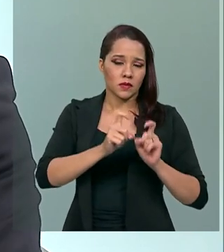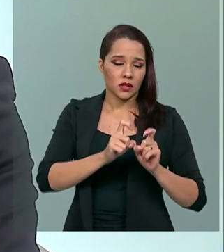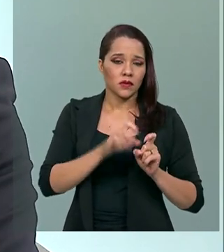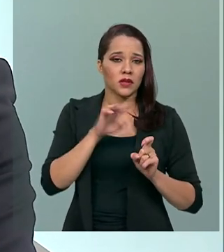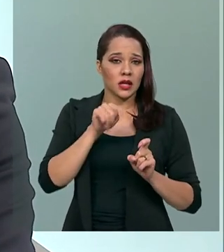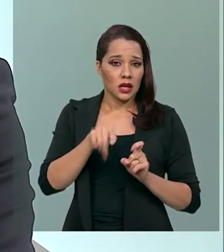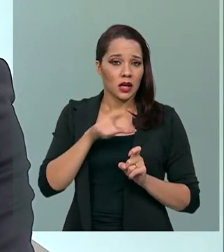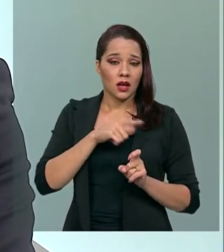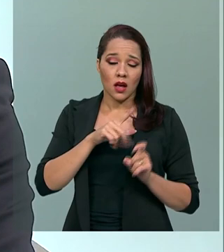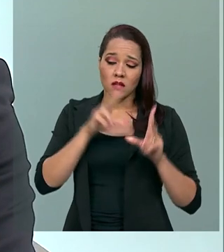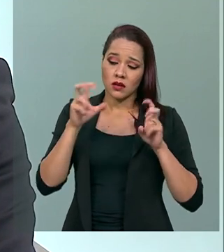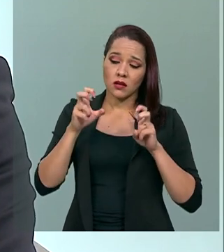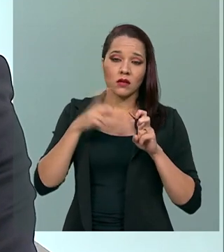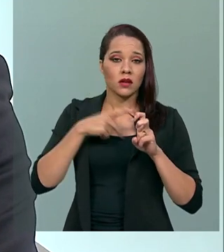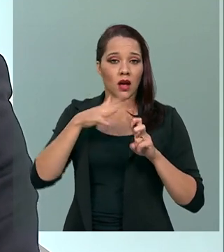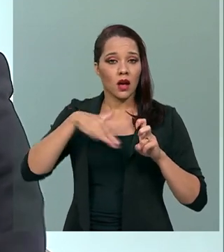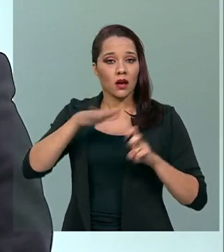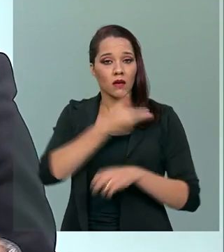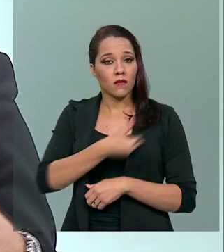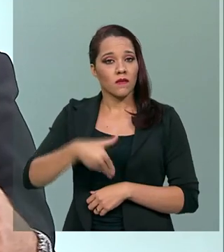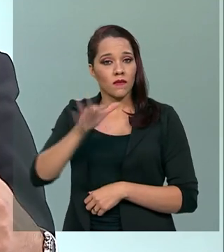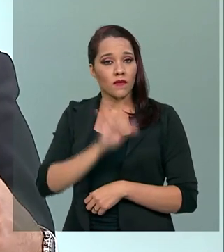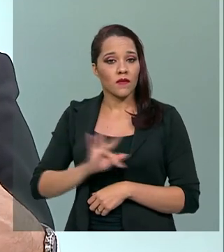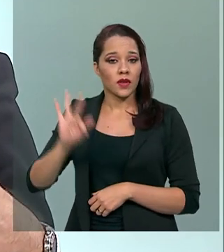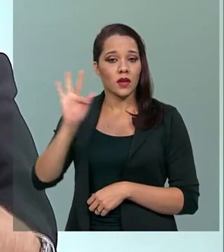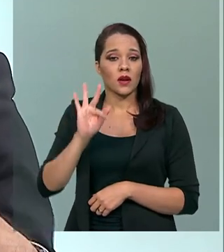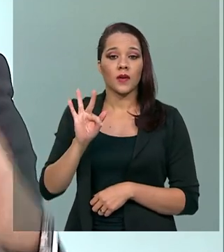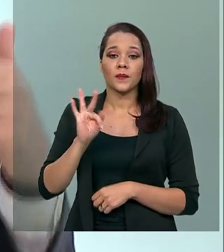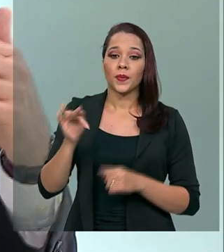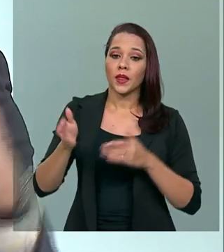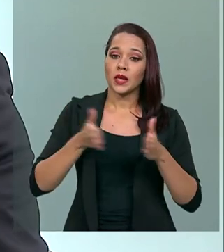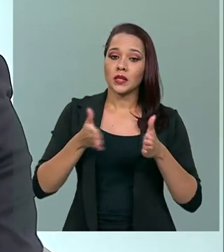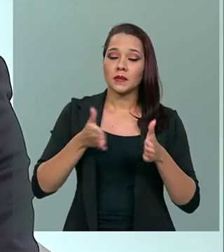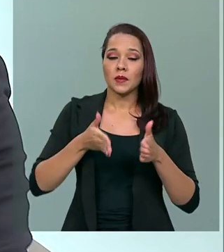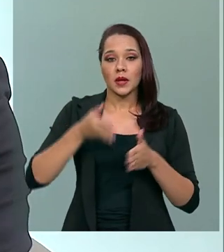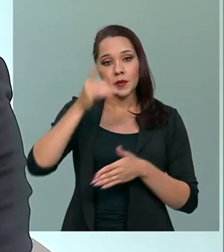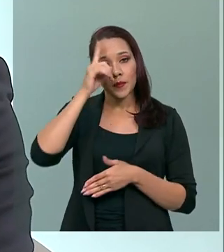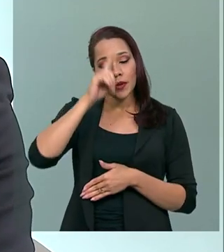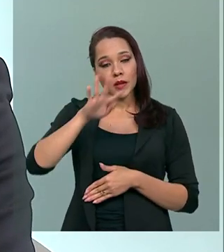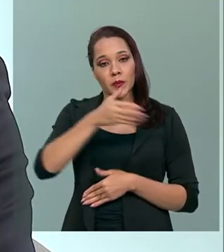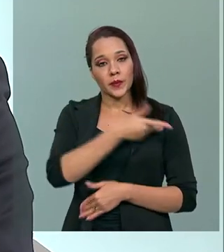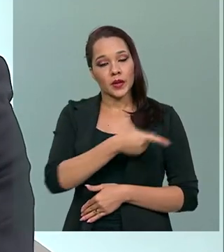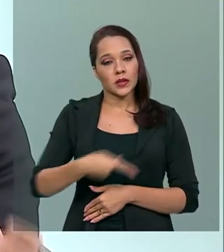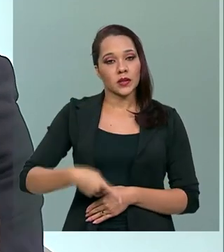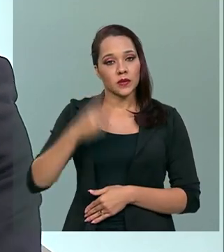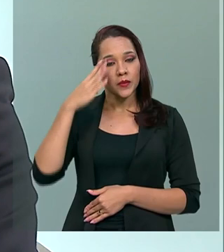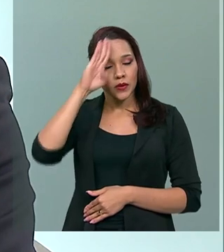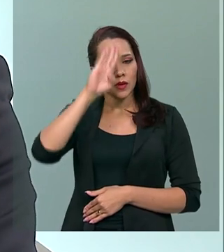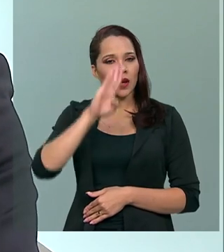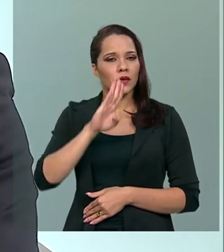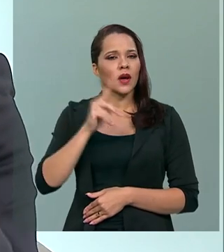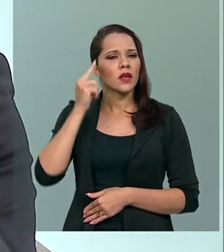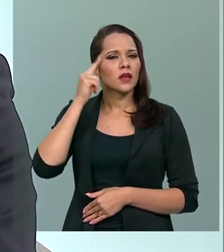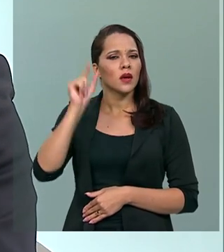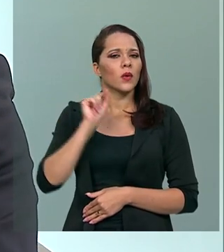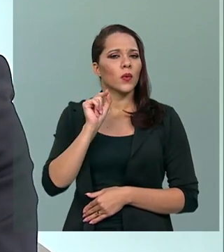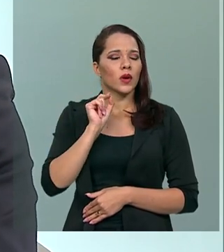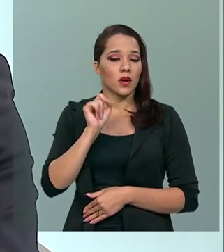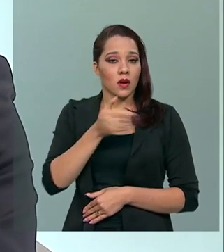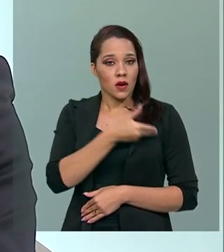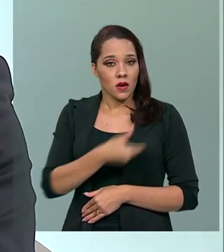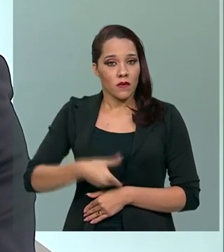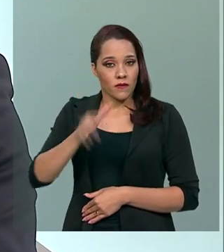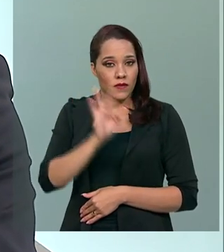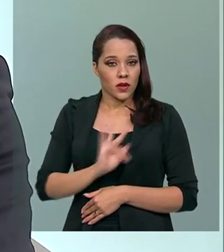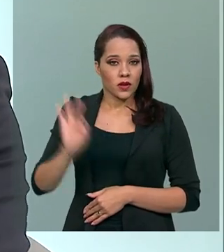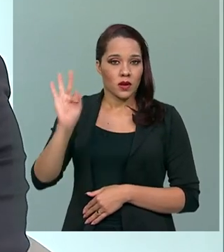abordados pelo governo federal neste mandato do presidente Jair Bolsonaro. A ideia seria o governo federal